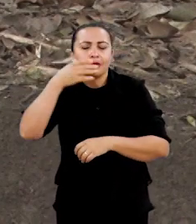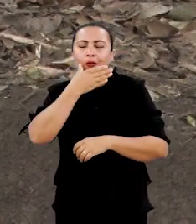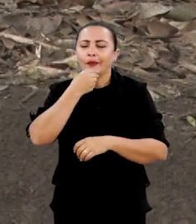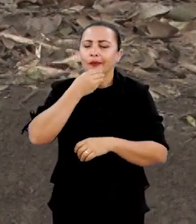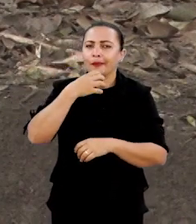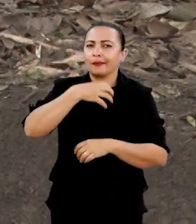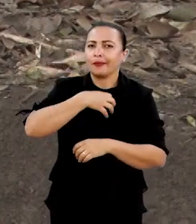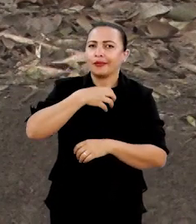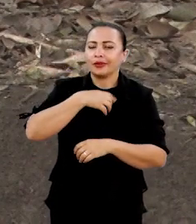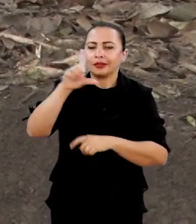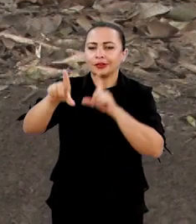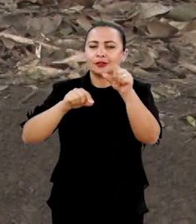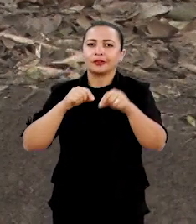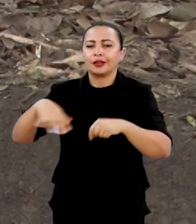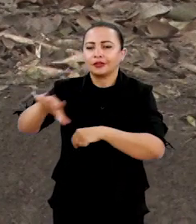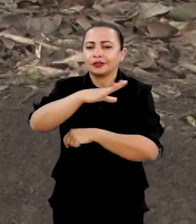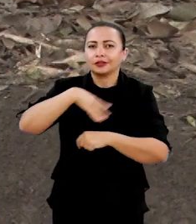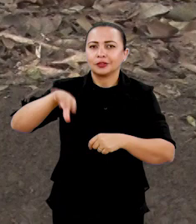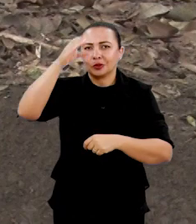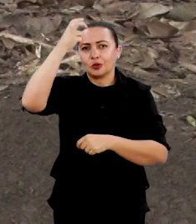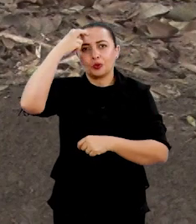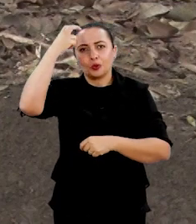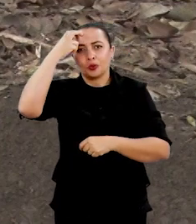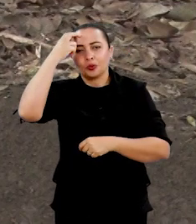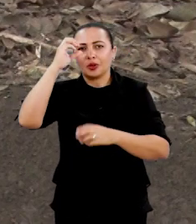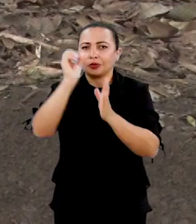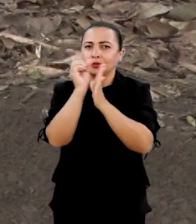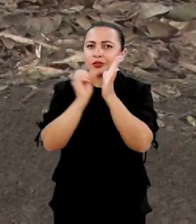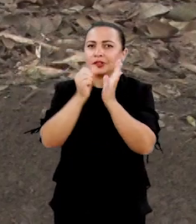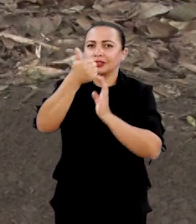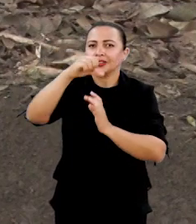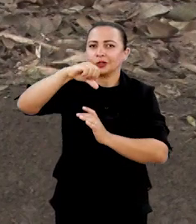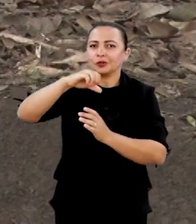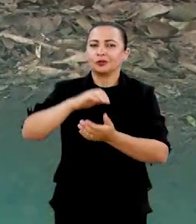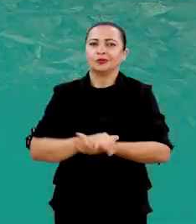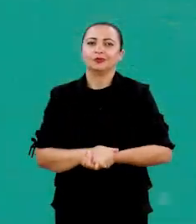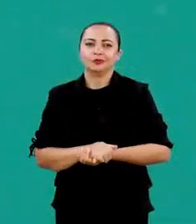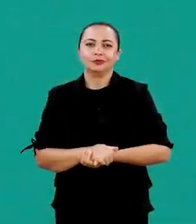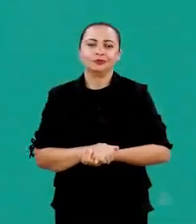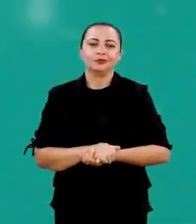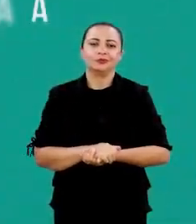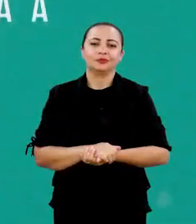sobre o artista baiano, destaque no cenário cultural do século XIX.